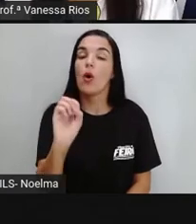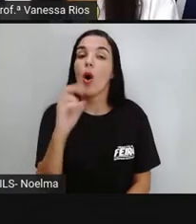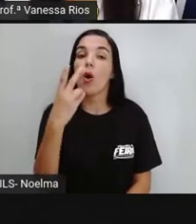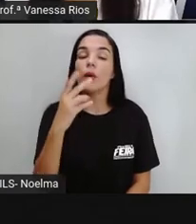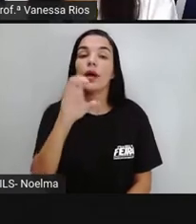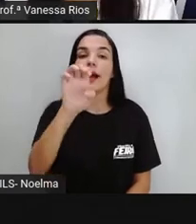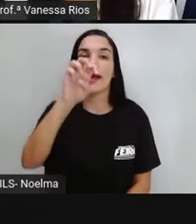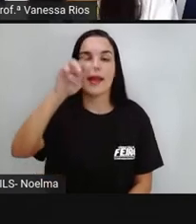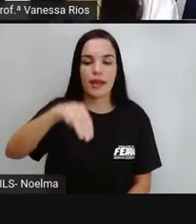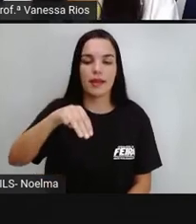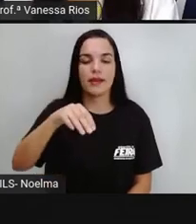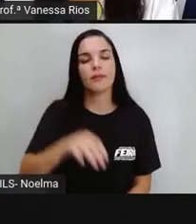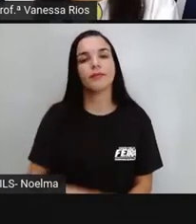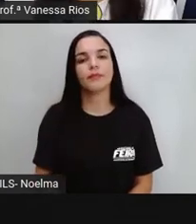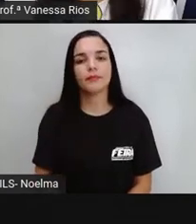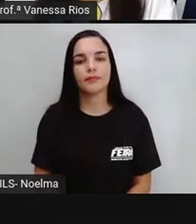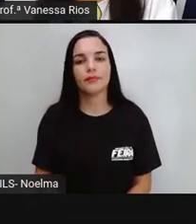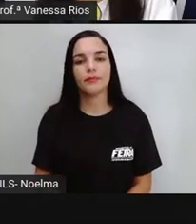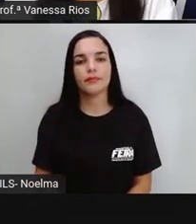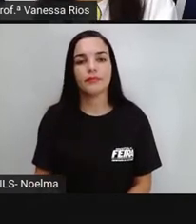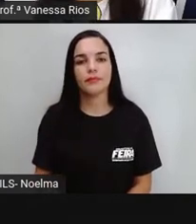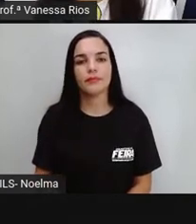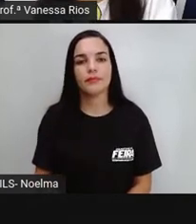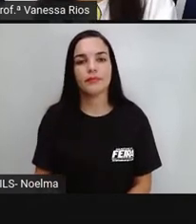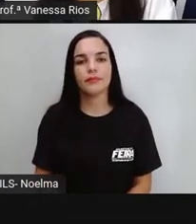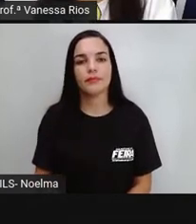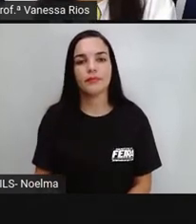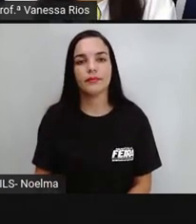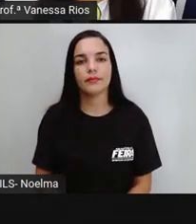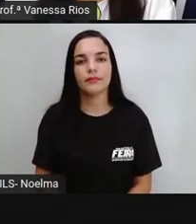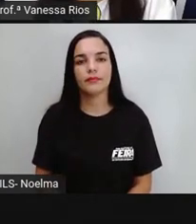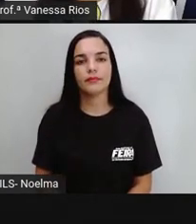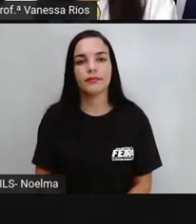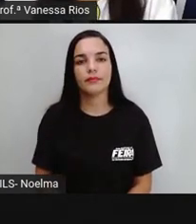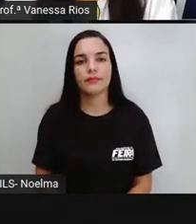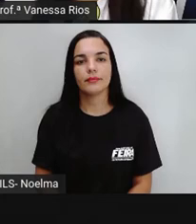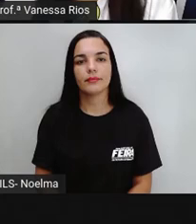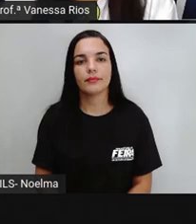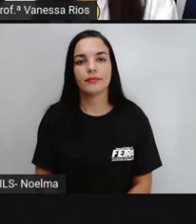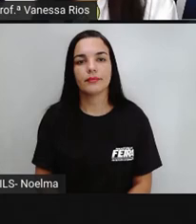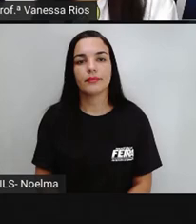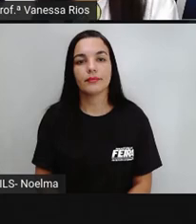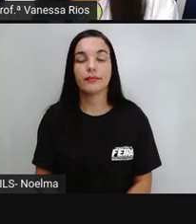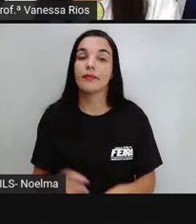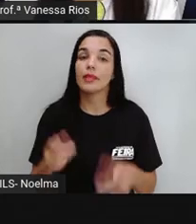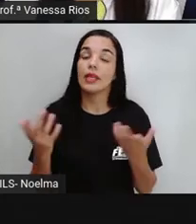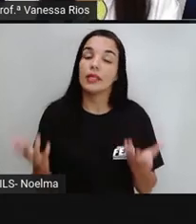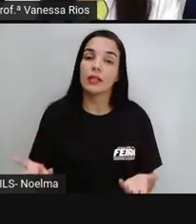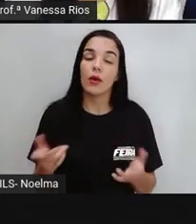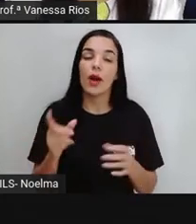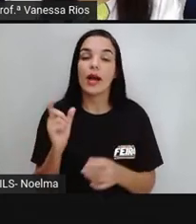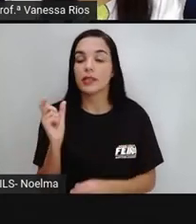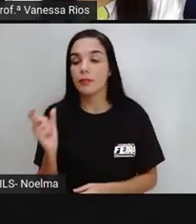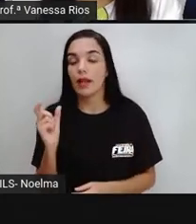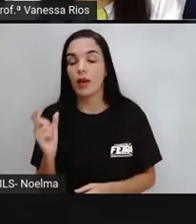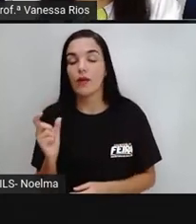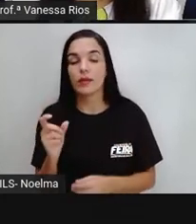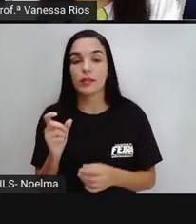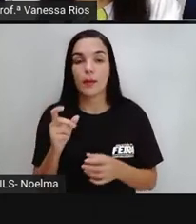no caso das palavras